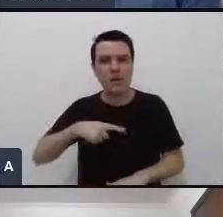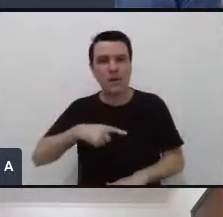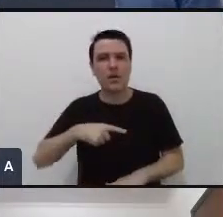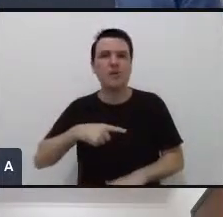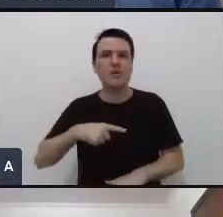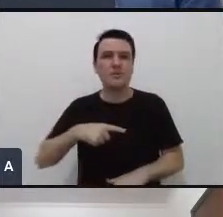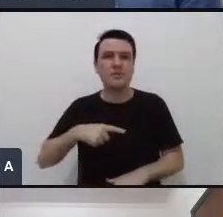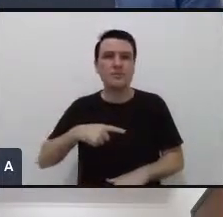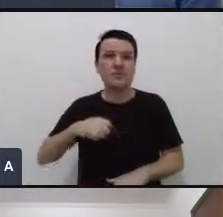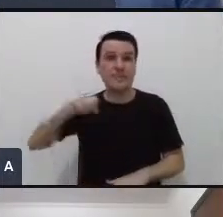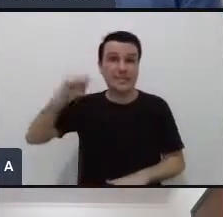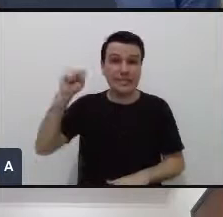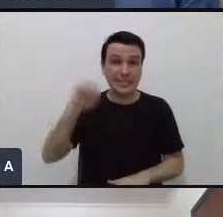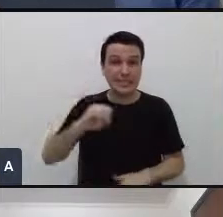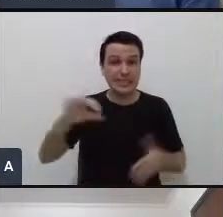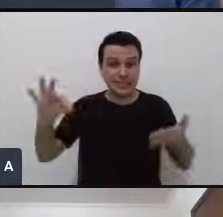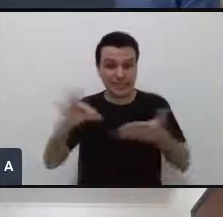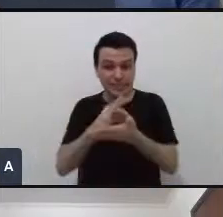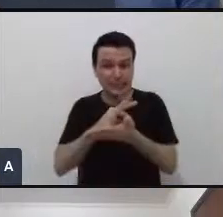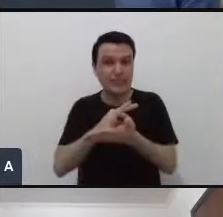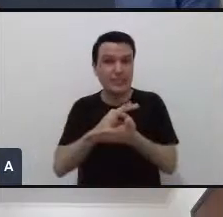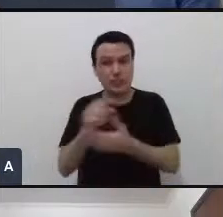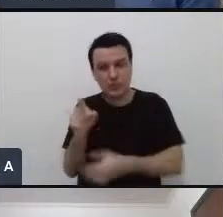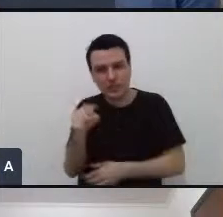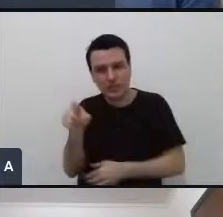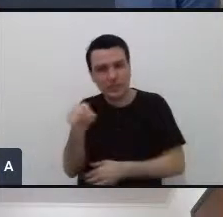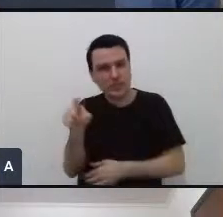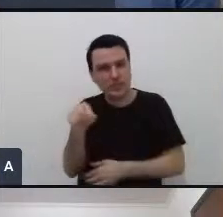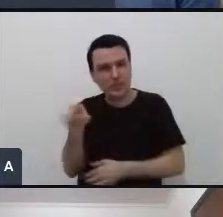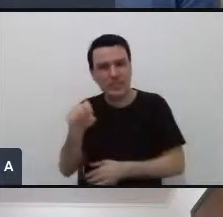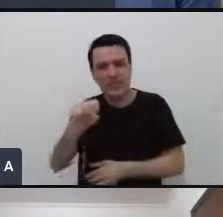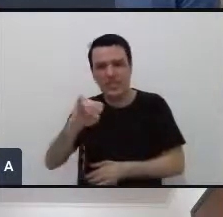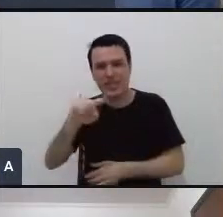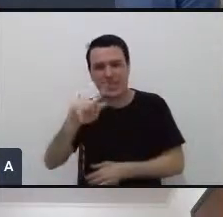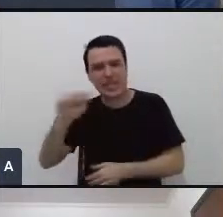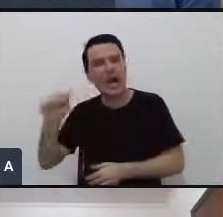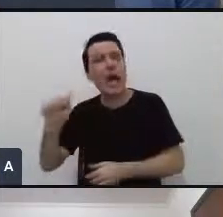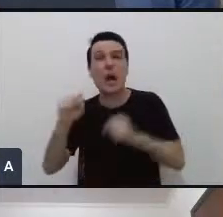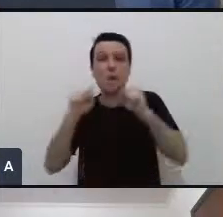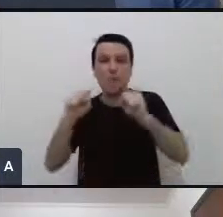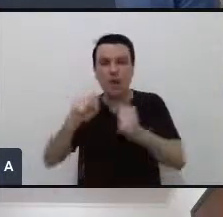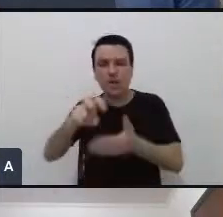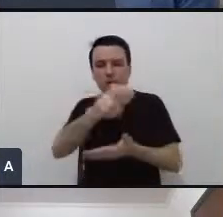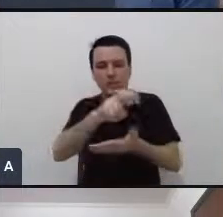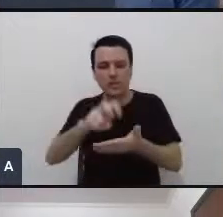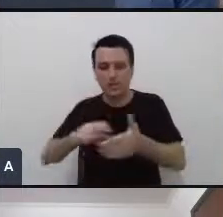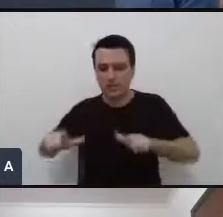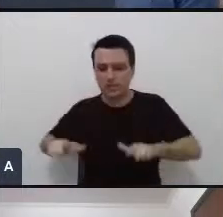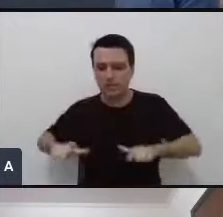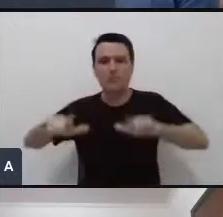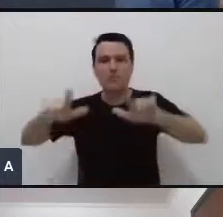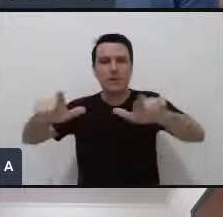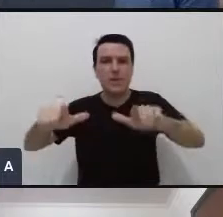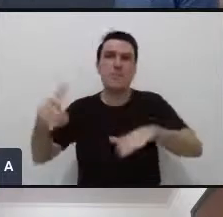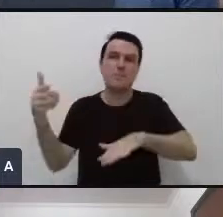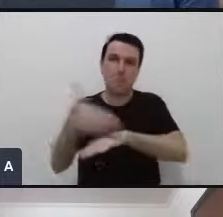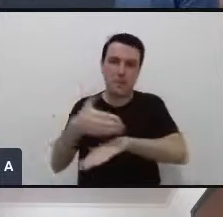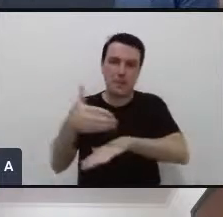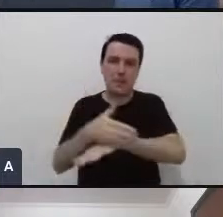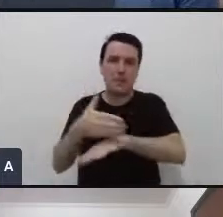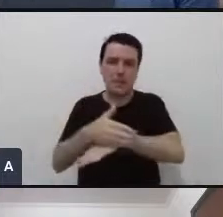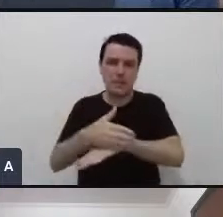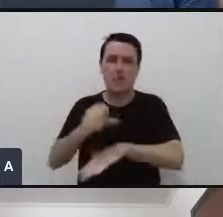quem se inscreveu no SIGA posteriormente vai receber vai poder emitir o seu certificado de participação na nossa SNCT